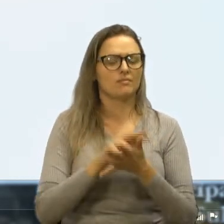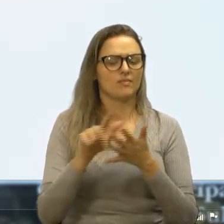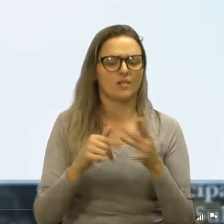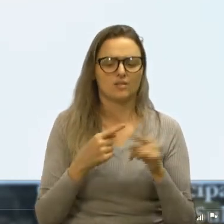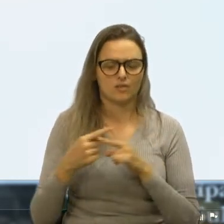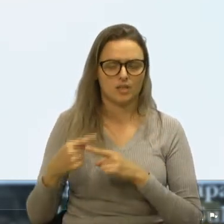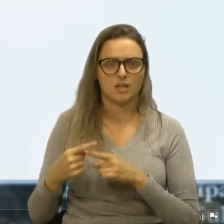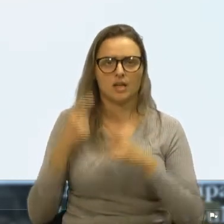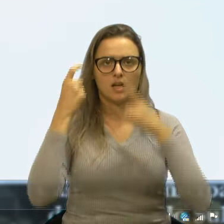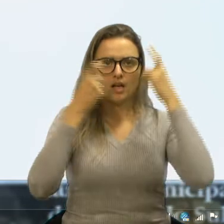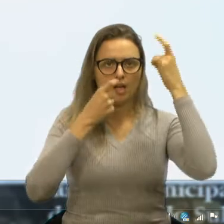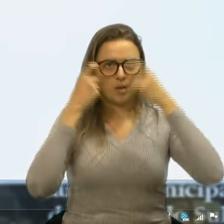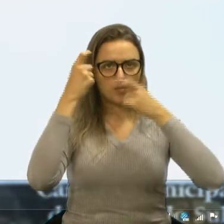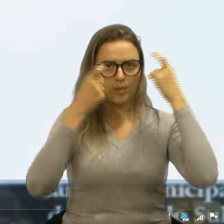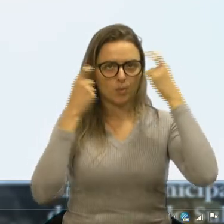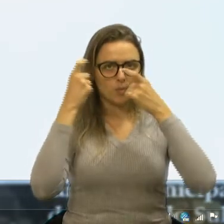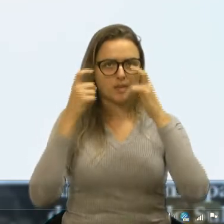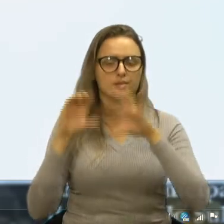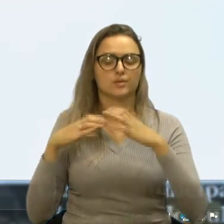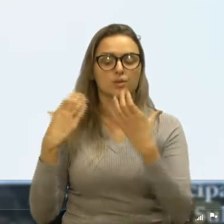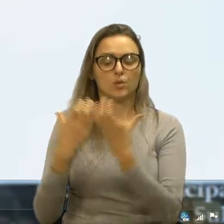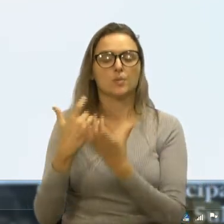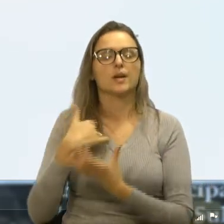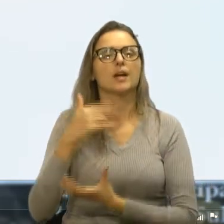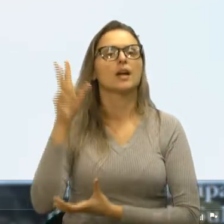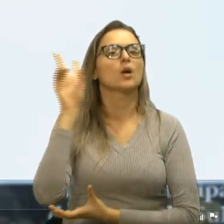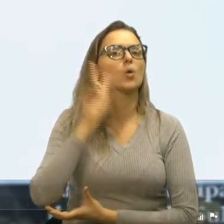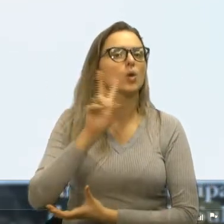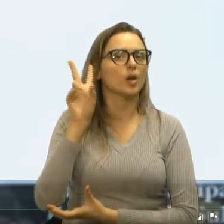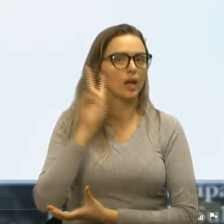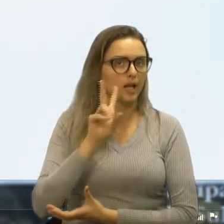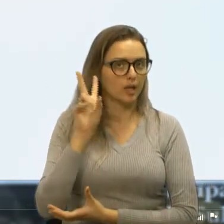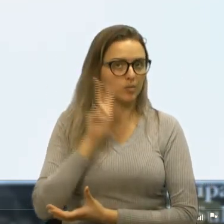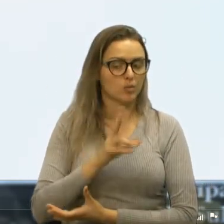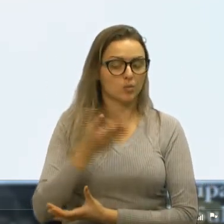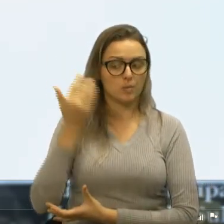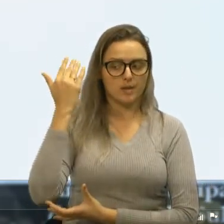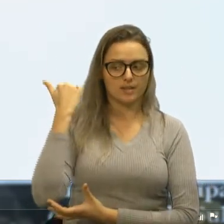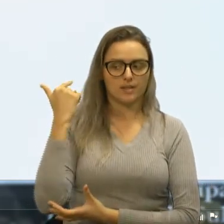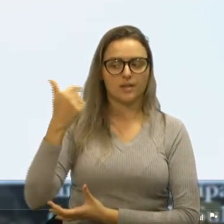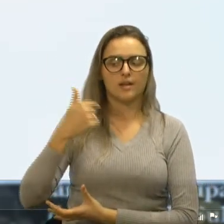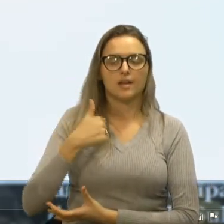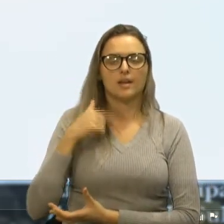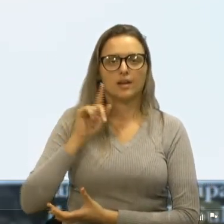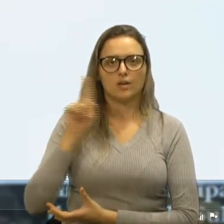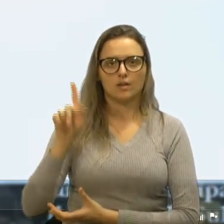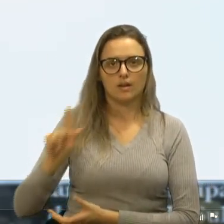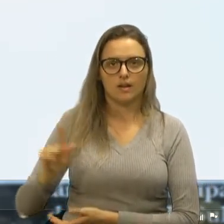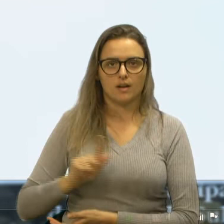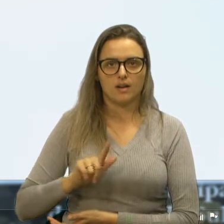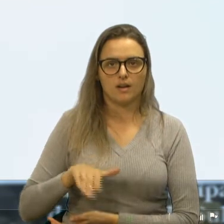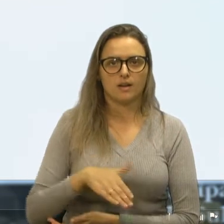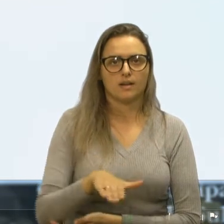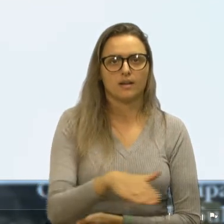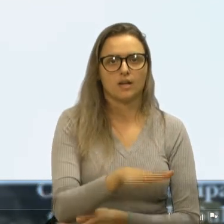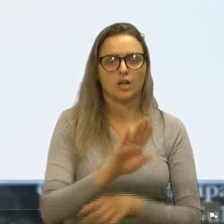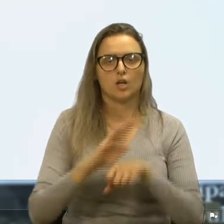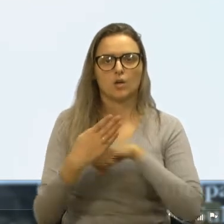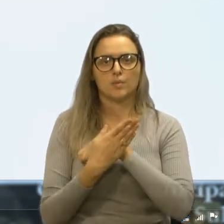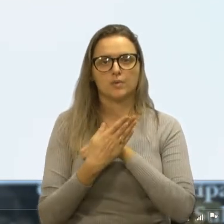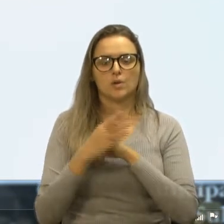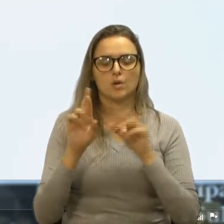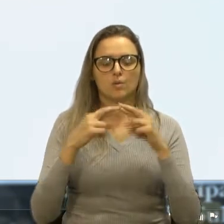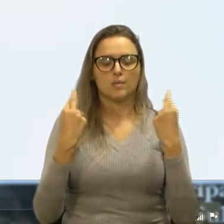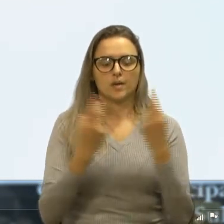comunidade. Lembro muito bem que quando estive presente lá em Galópolis, numa reunião do Ministério